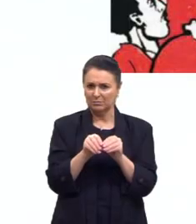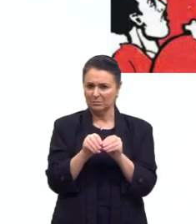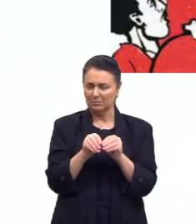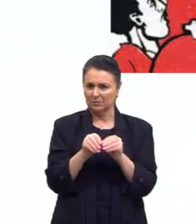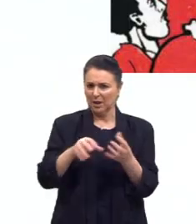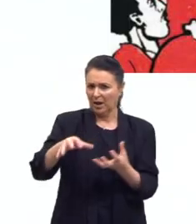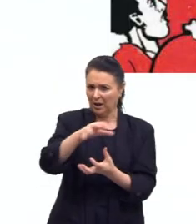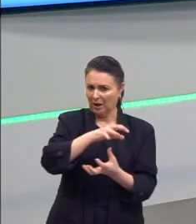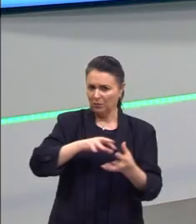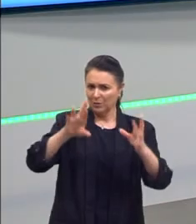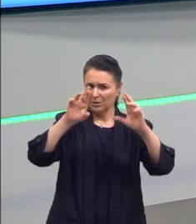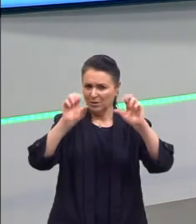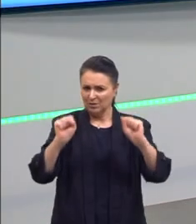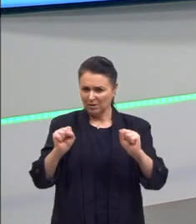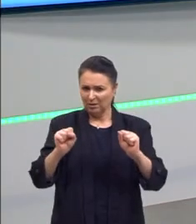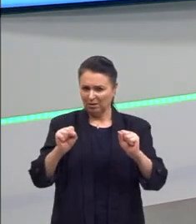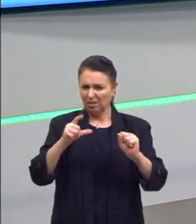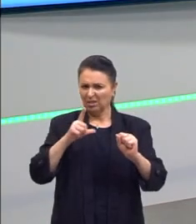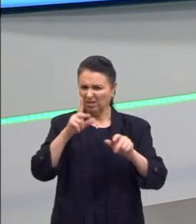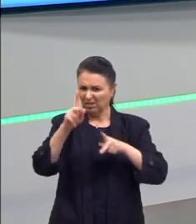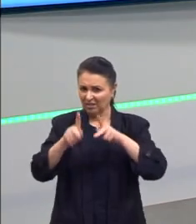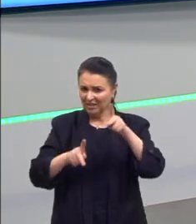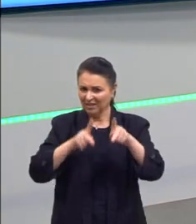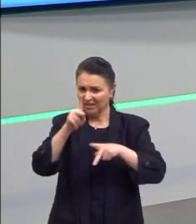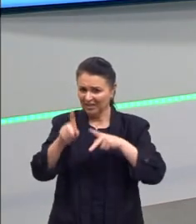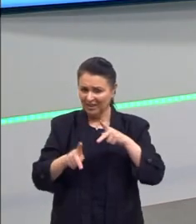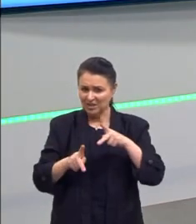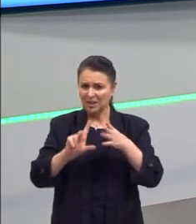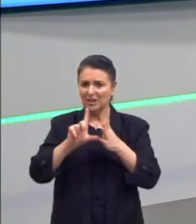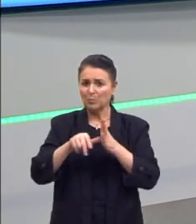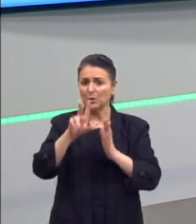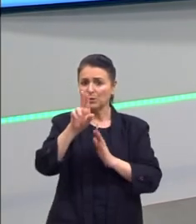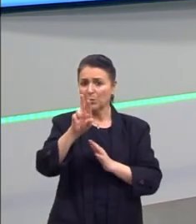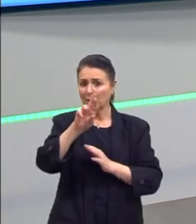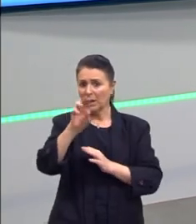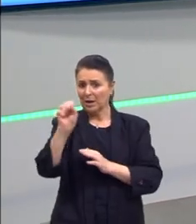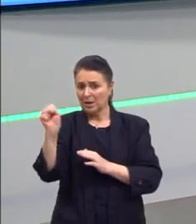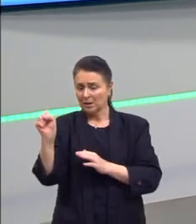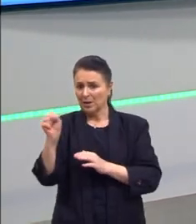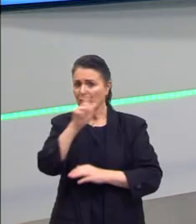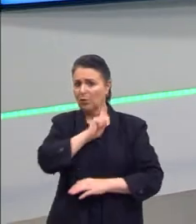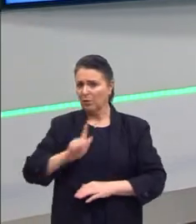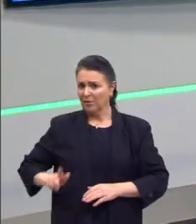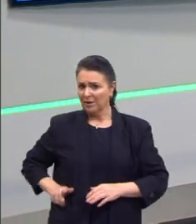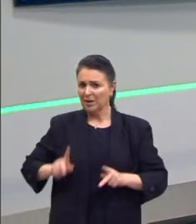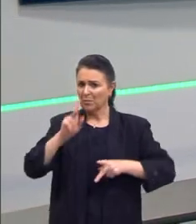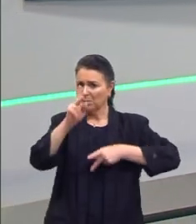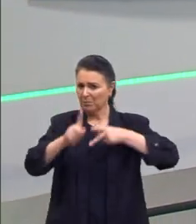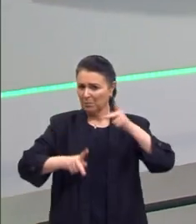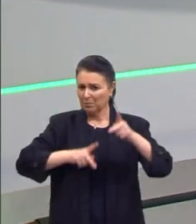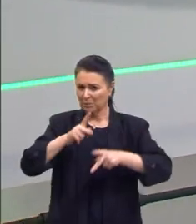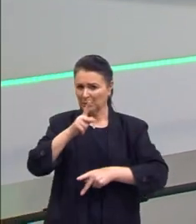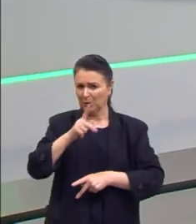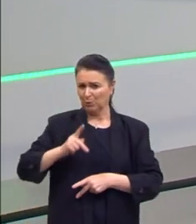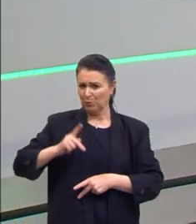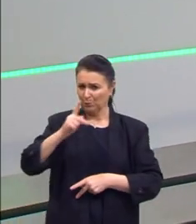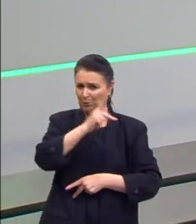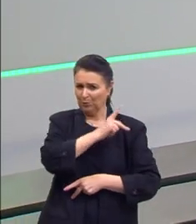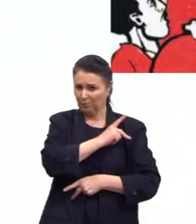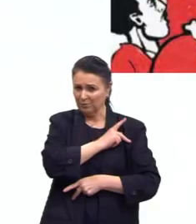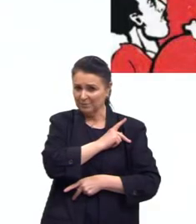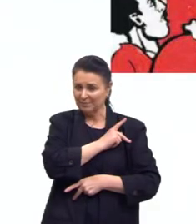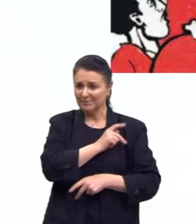a Revolução Soviética foi popular? E depois, a União Soviética foi governada pelo povo? E a gente tem uma imagem aqui.